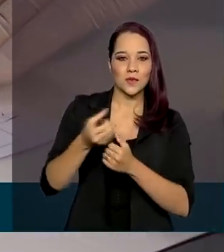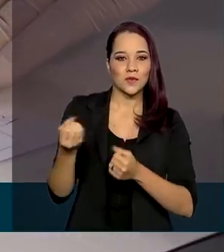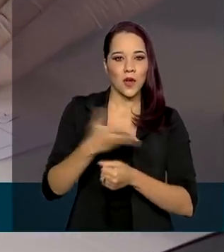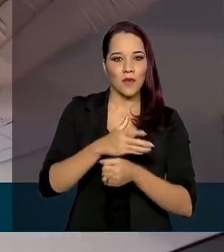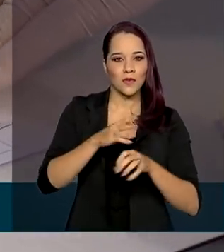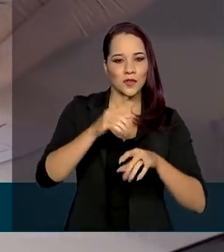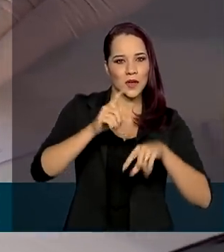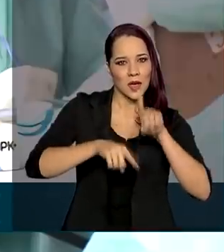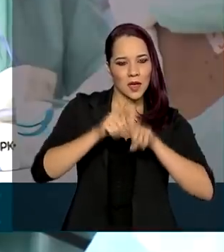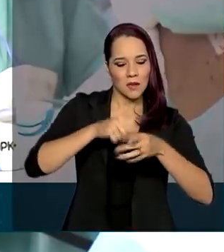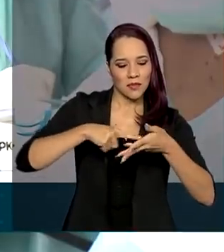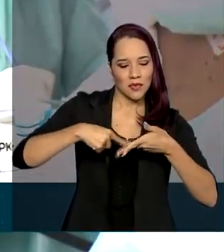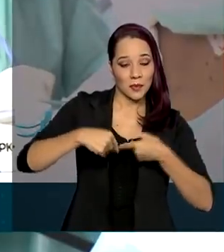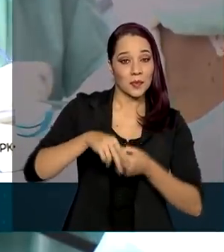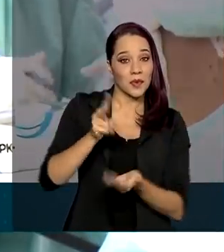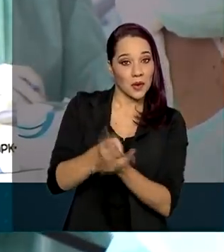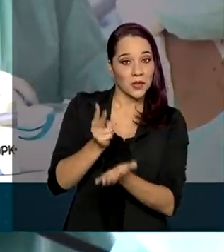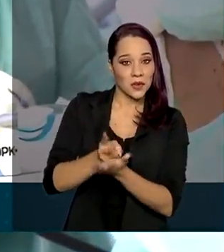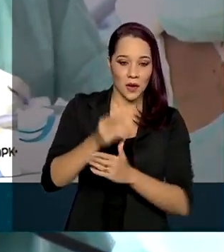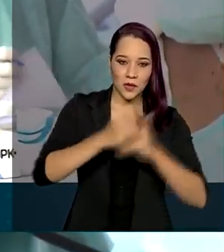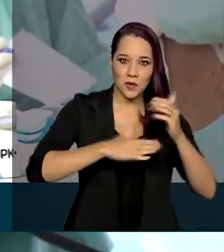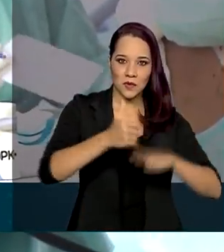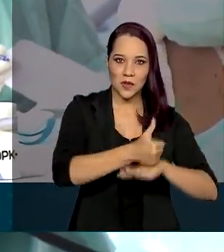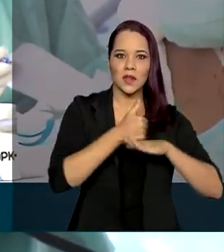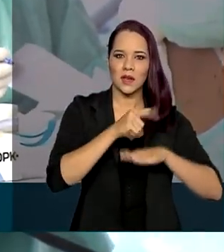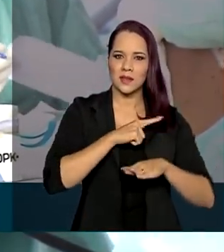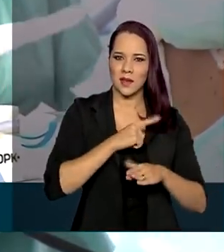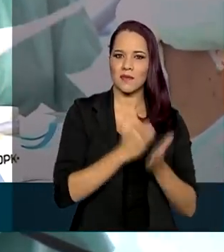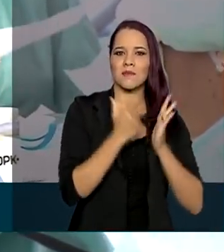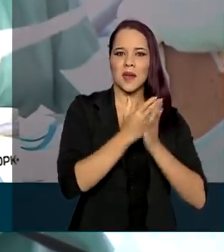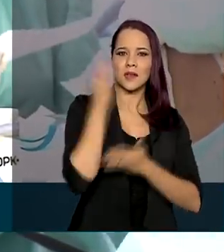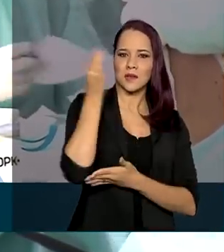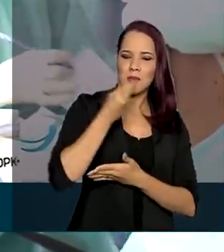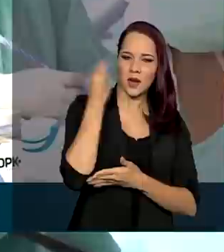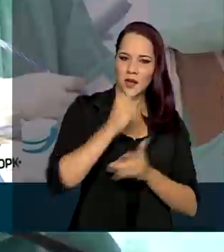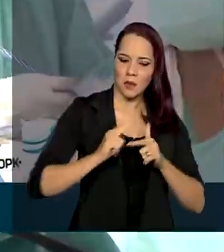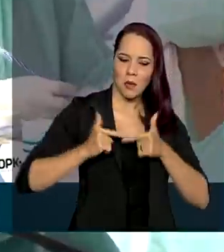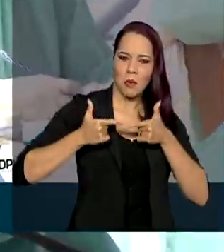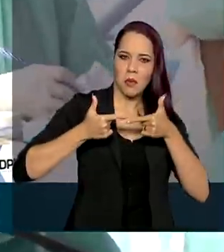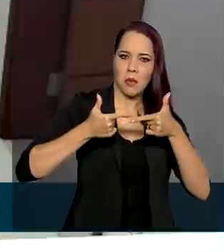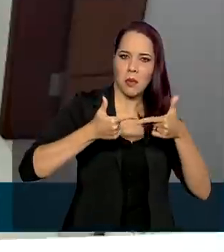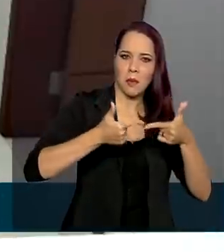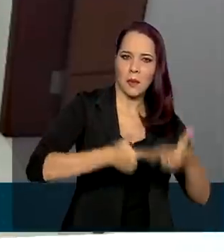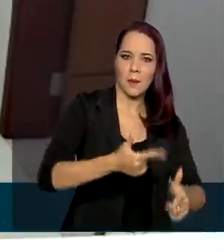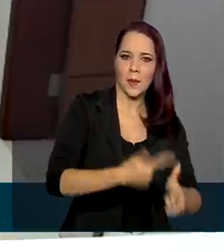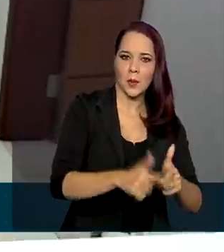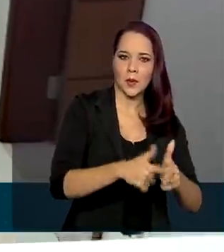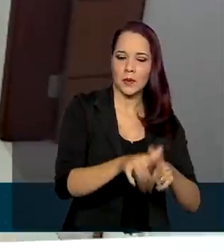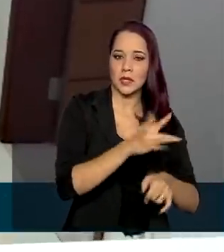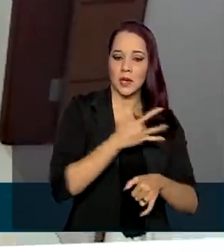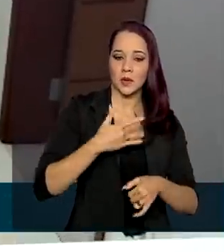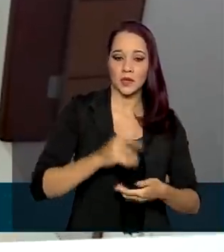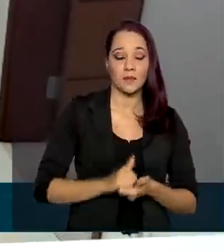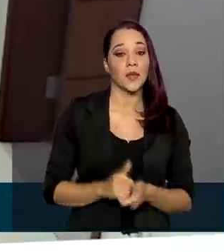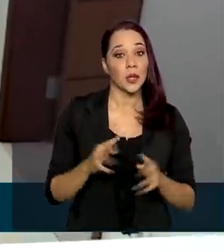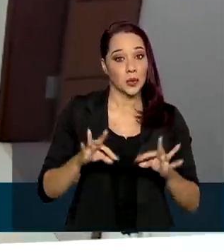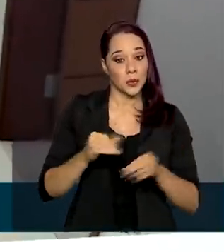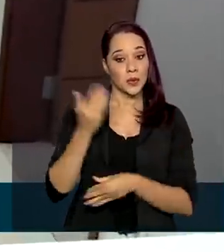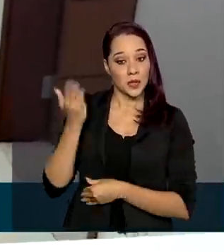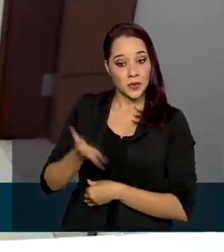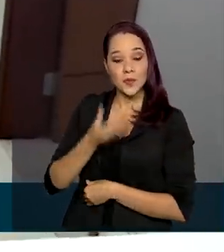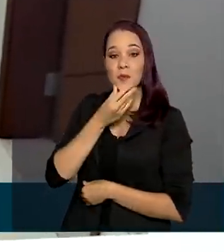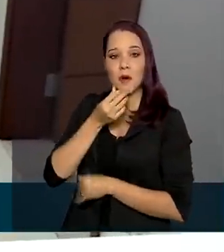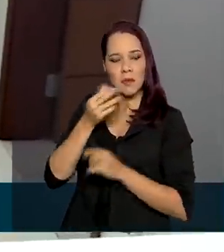legado que vai permanecer. E os profissionais adquiriram mais experiência para o enfrentamento de crises. Tudo isso o Alessandro